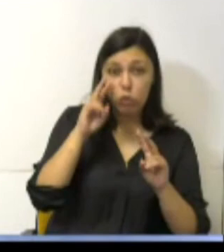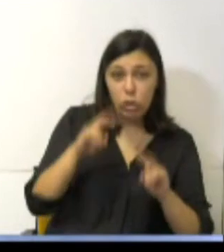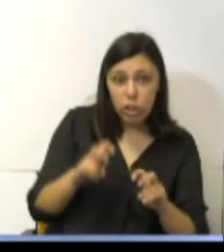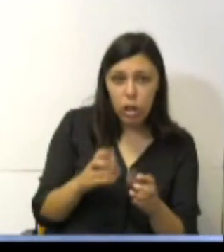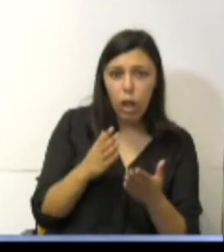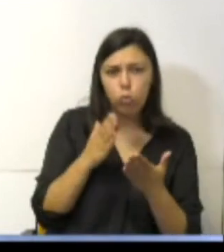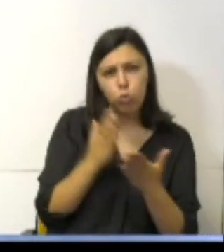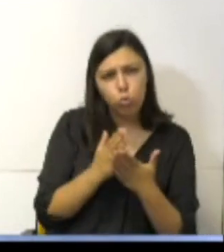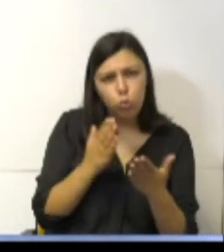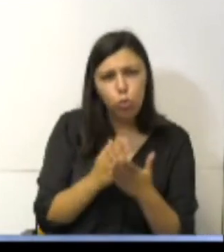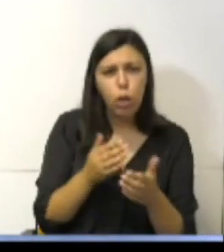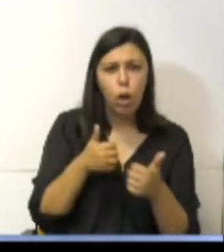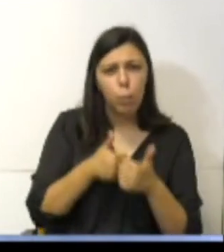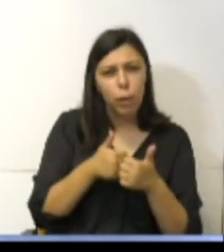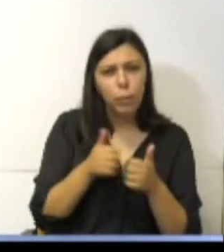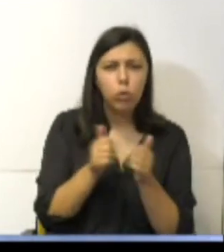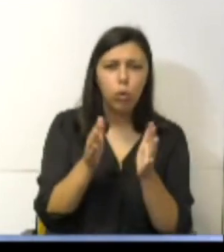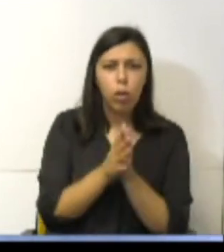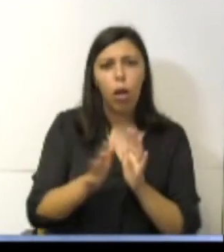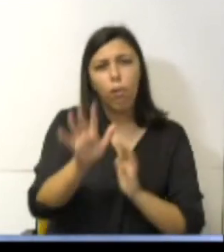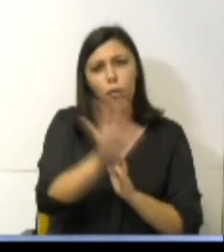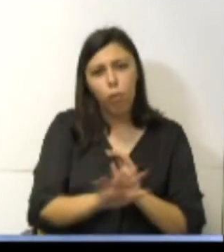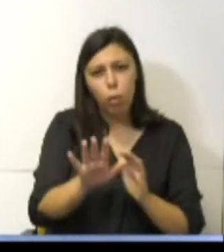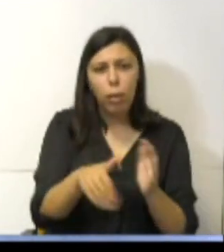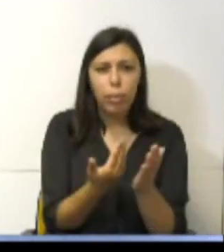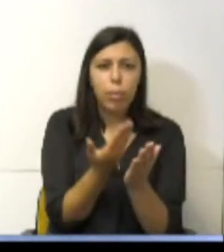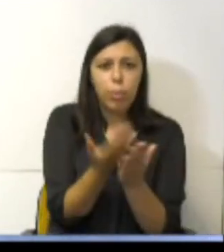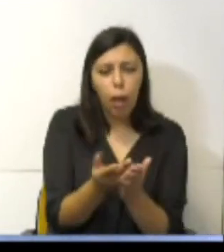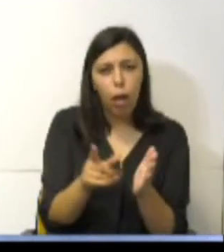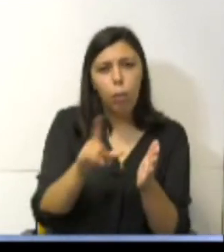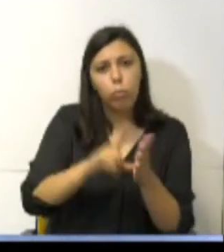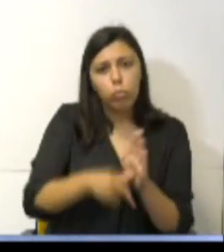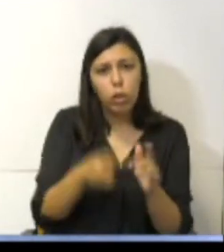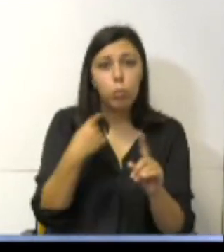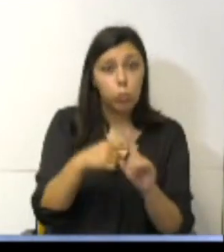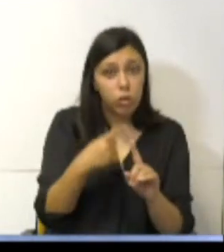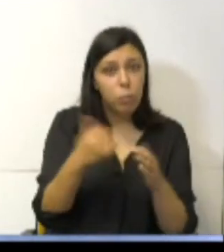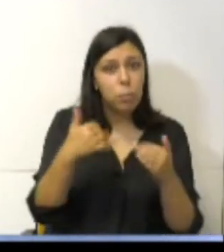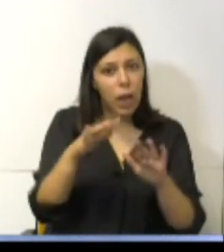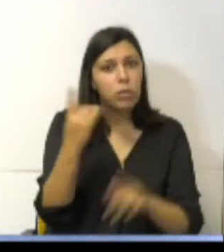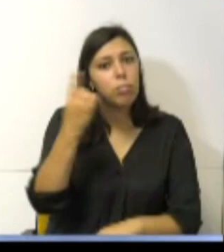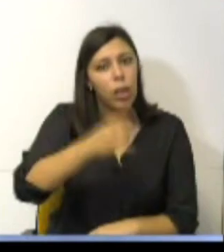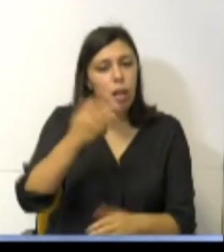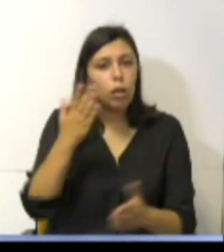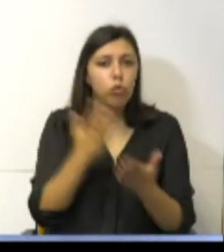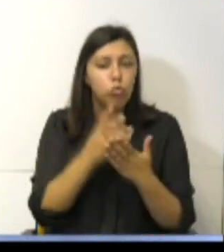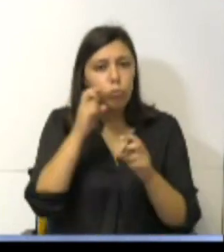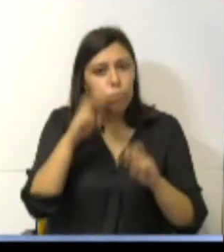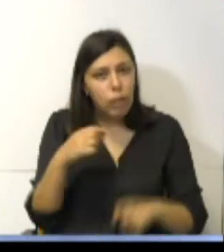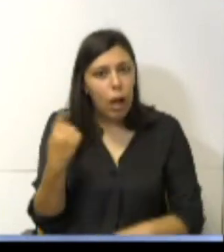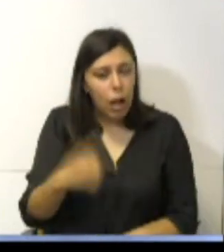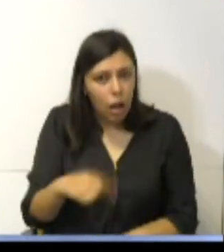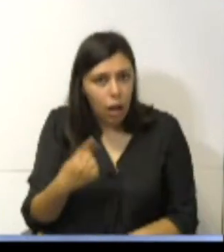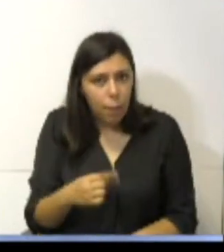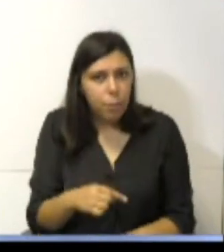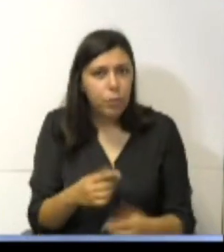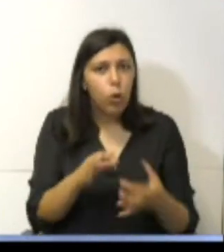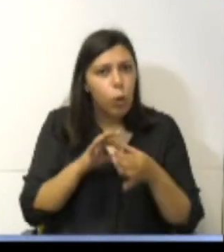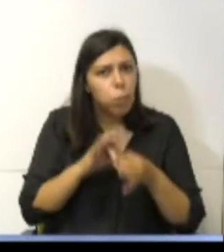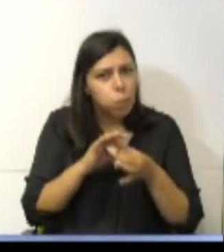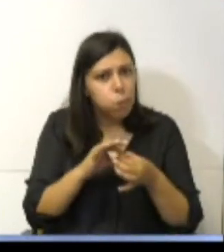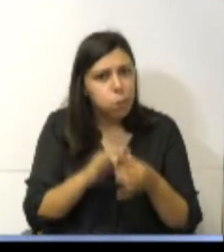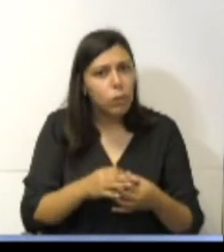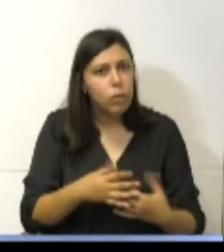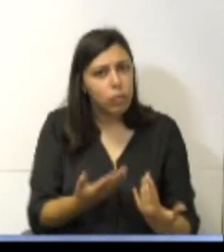do acompanhamento de todo o processo de implementação do projeto, que é positivo e mas é preciso estudar, constituir-se como parceiro de reconhecida credibilidade e